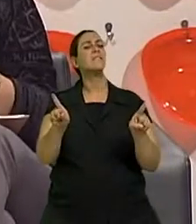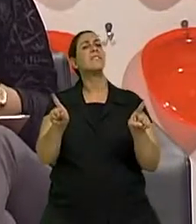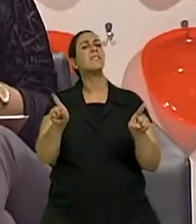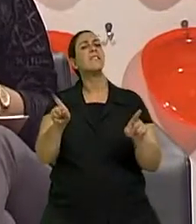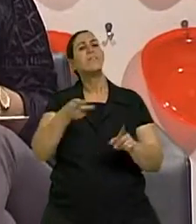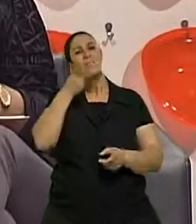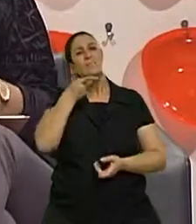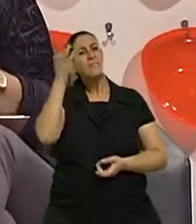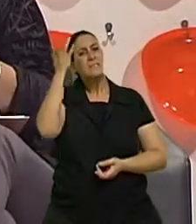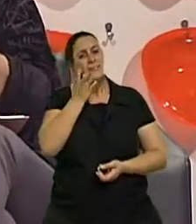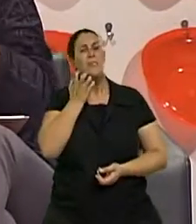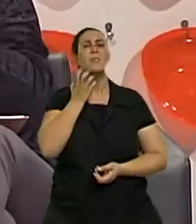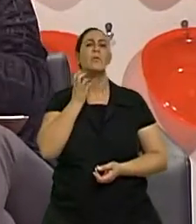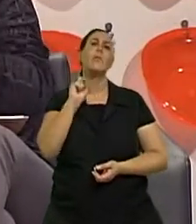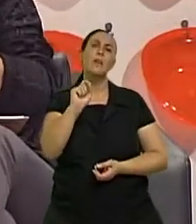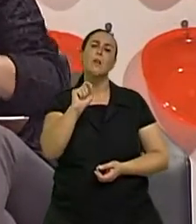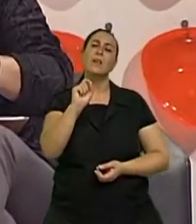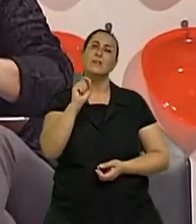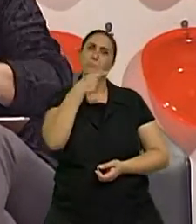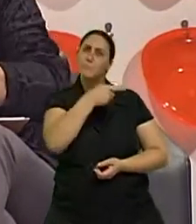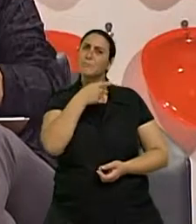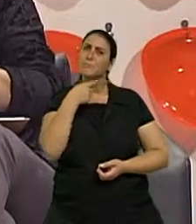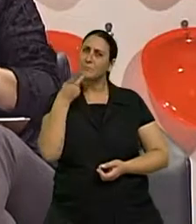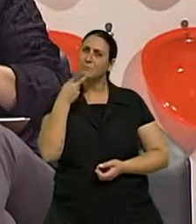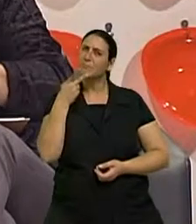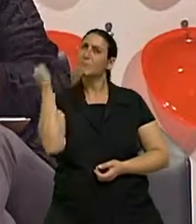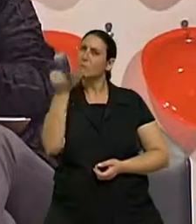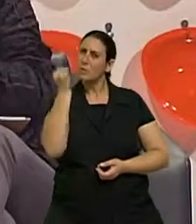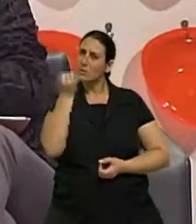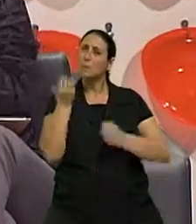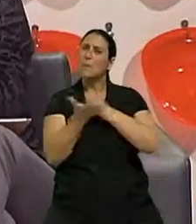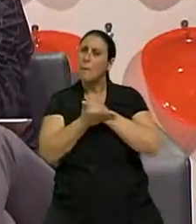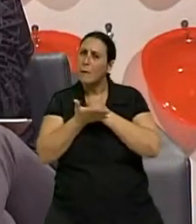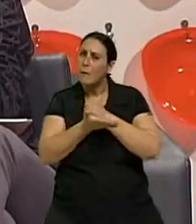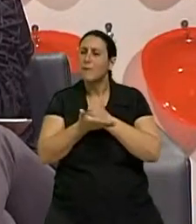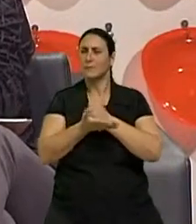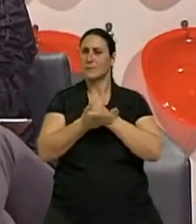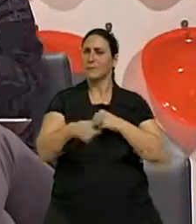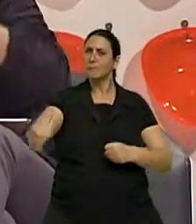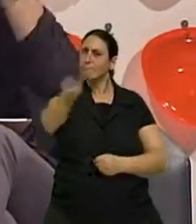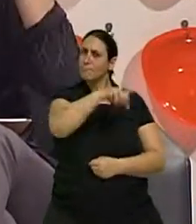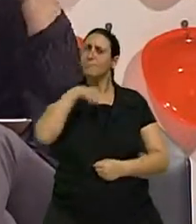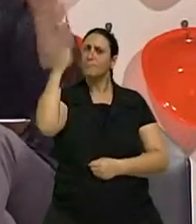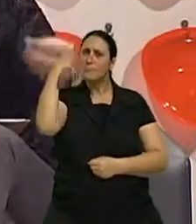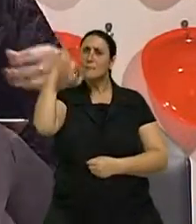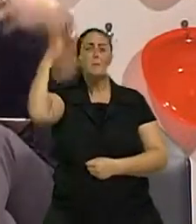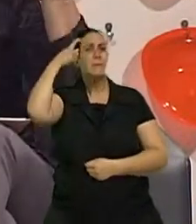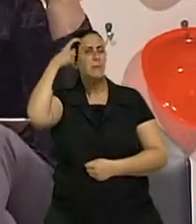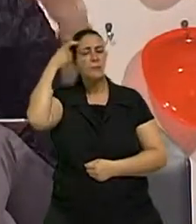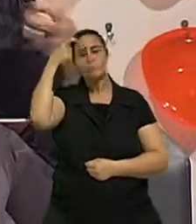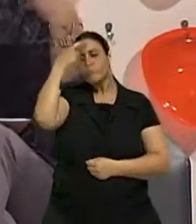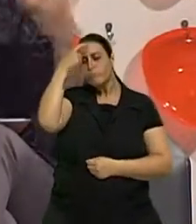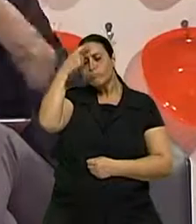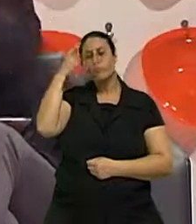sério, com certeza, a doutora falou em coisas básicas e fundamentais aqui. Que a gente tem que ouvir